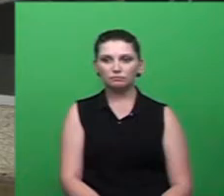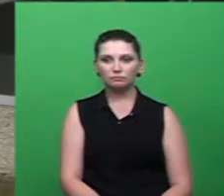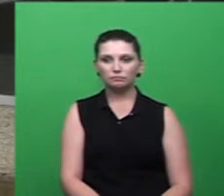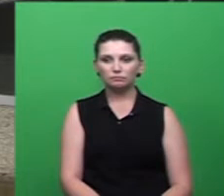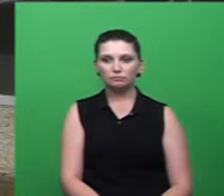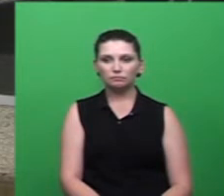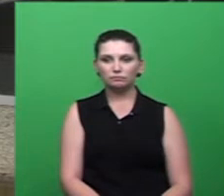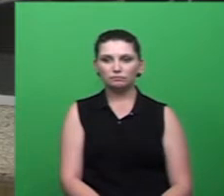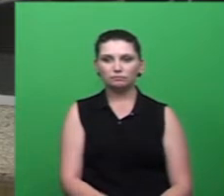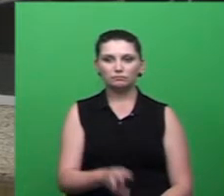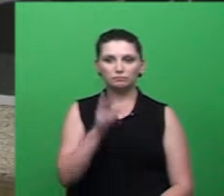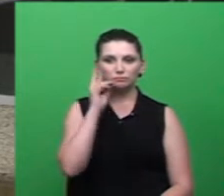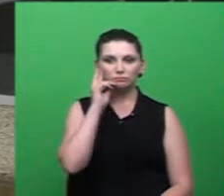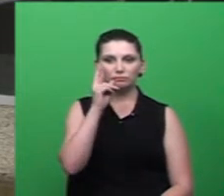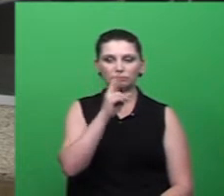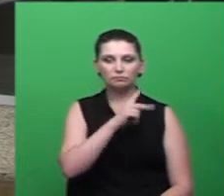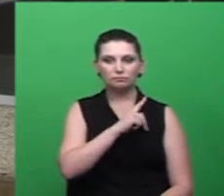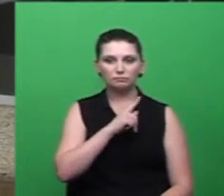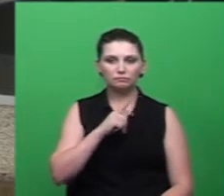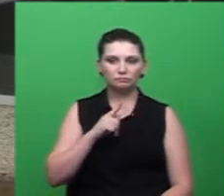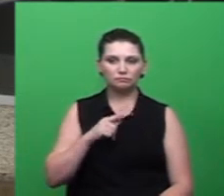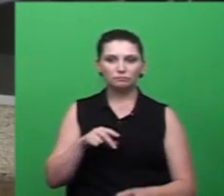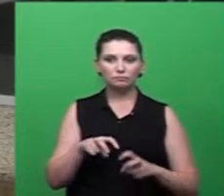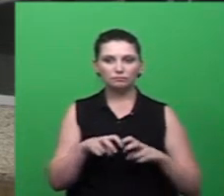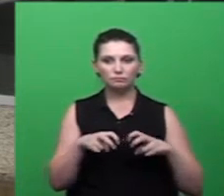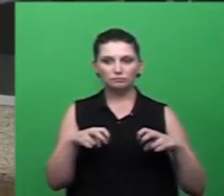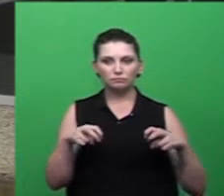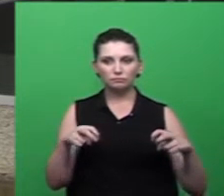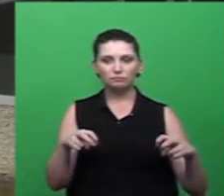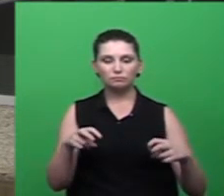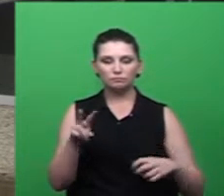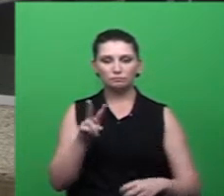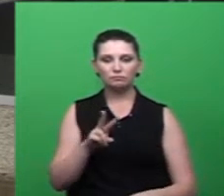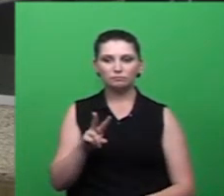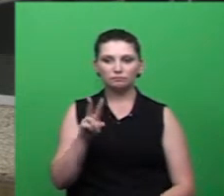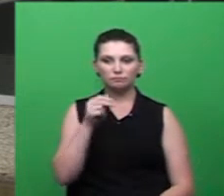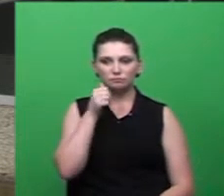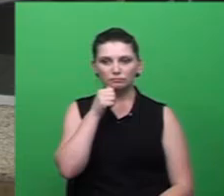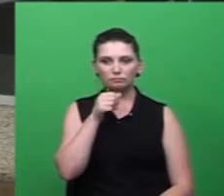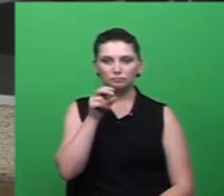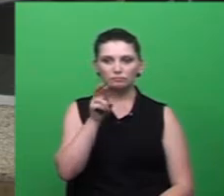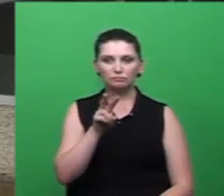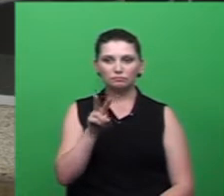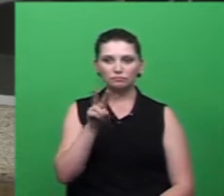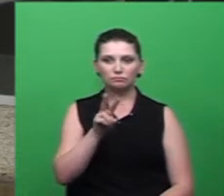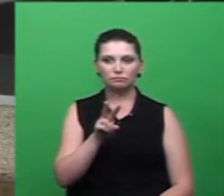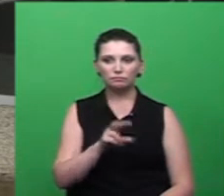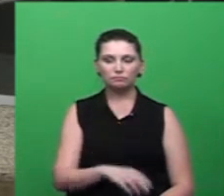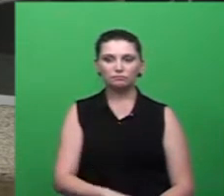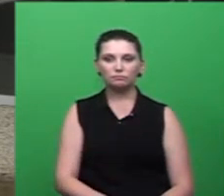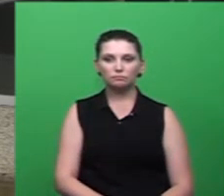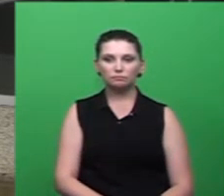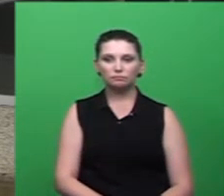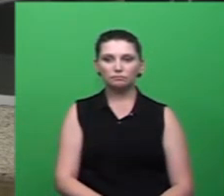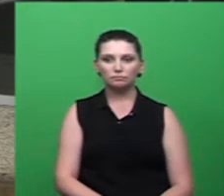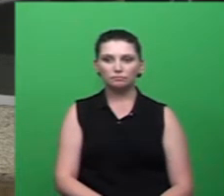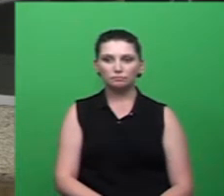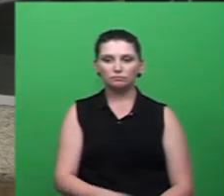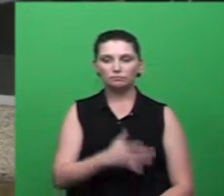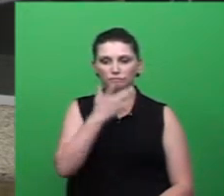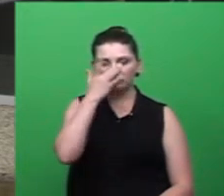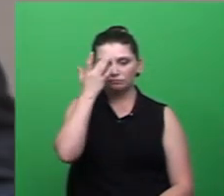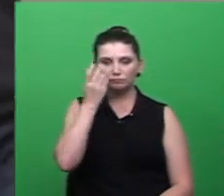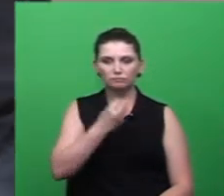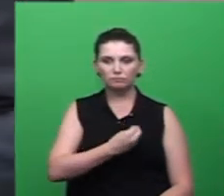Senhor presidente, membros da mesa, nobres vereadoras e vereadores, público presente,